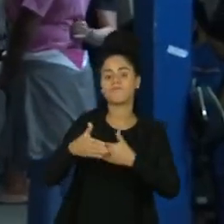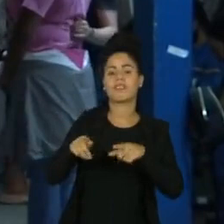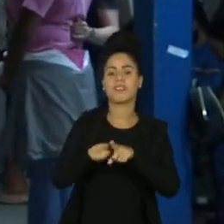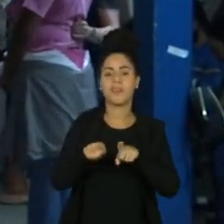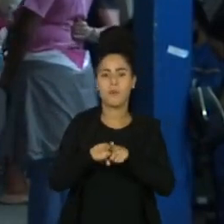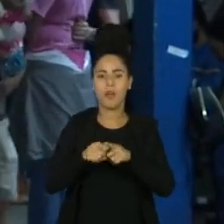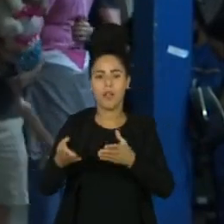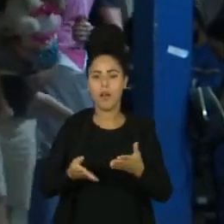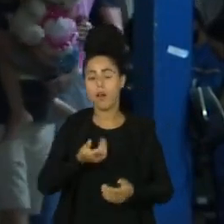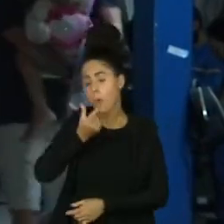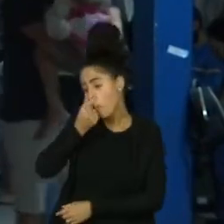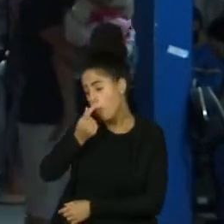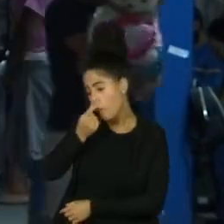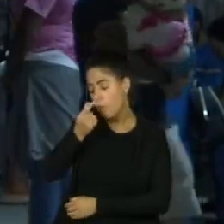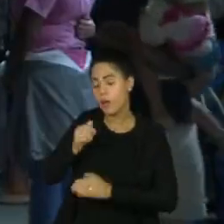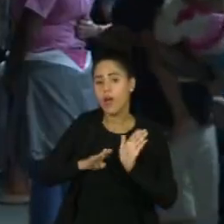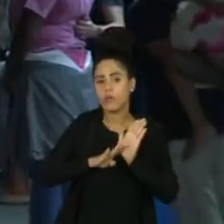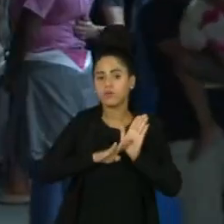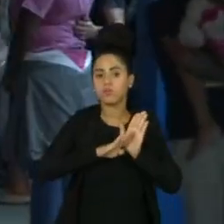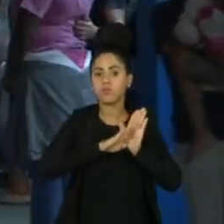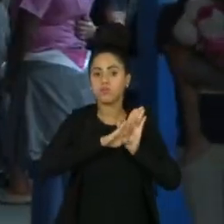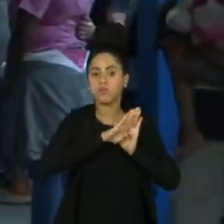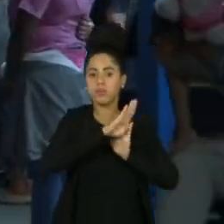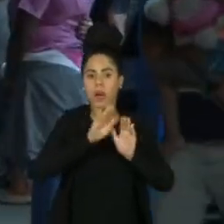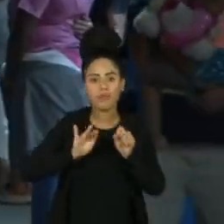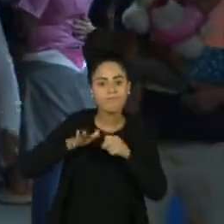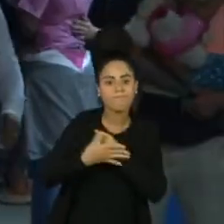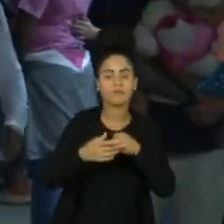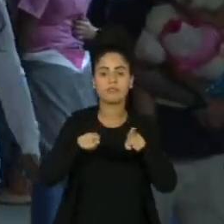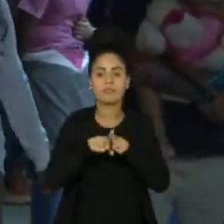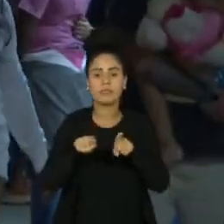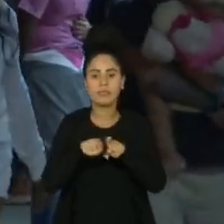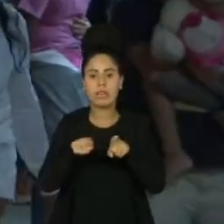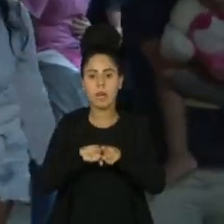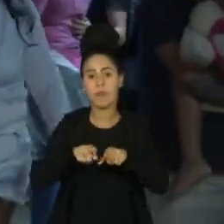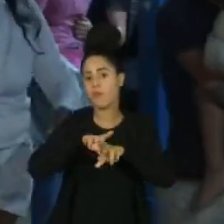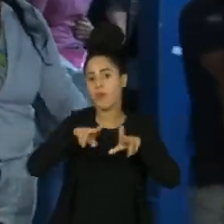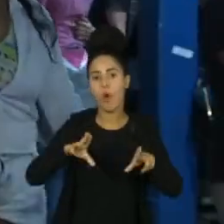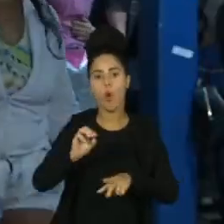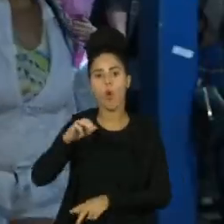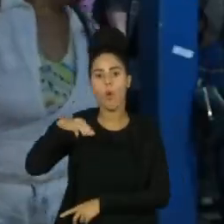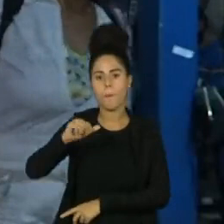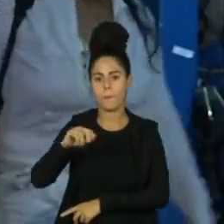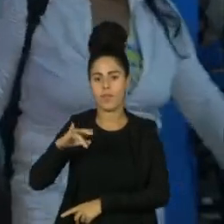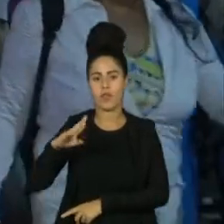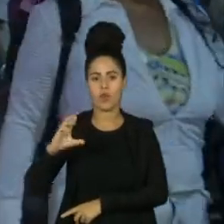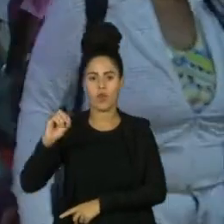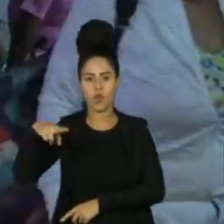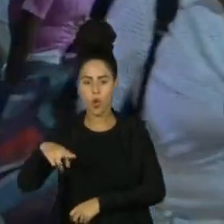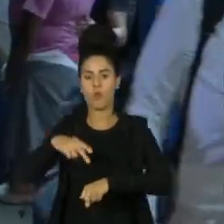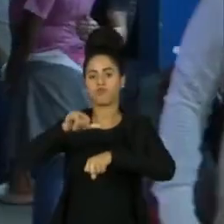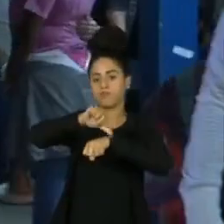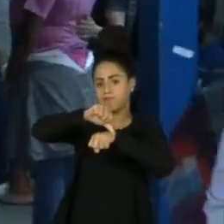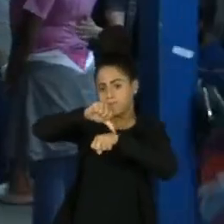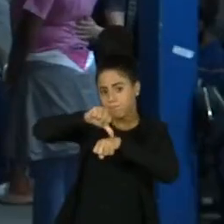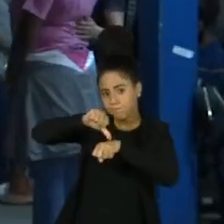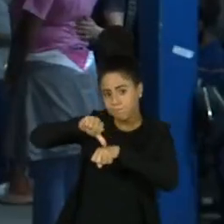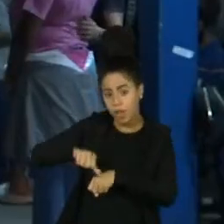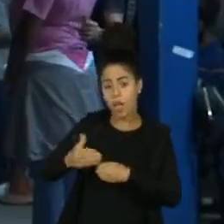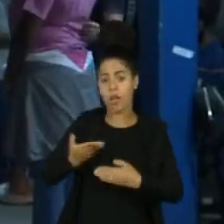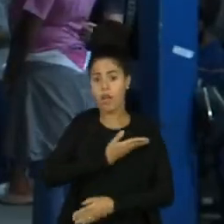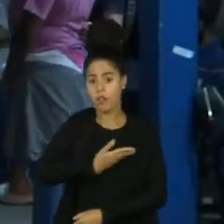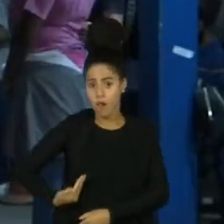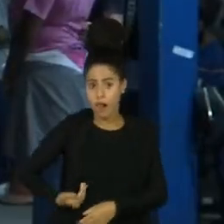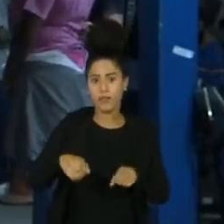refletem o surto de gripe e o aumento de casos de Covid-19, puxado pela variante Ômicron. Mas não há números oficiais do governo,